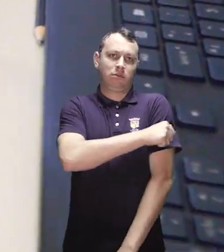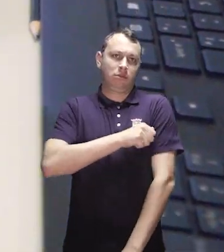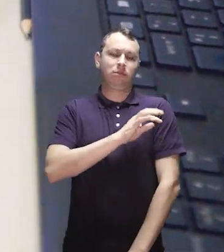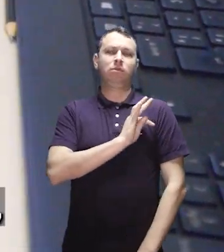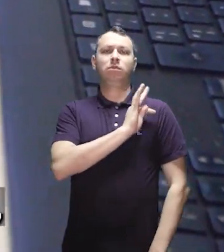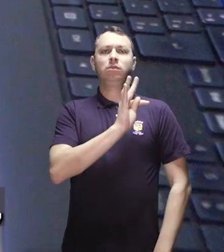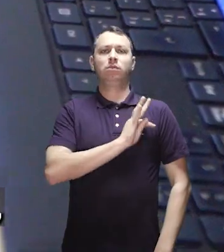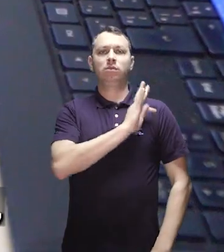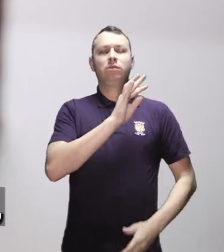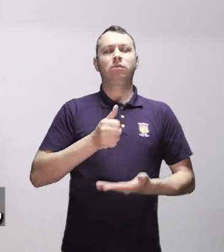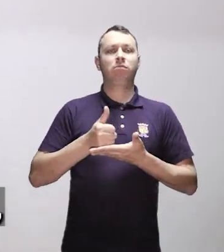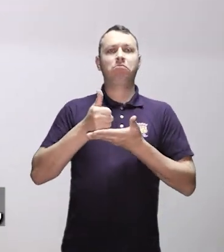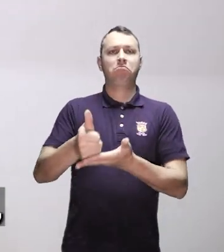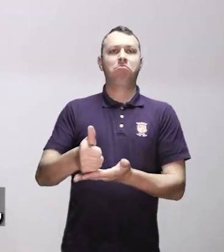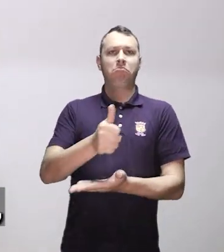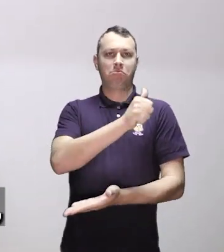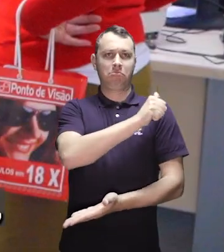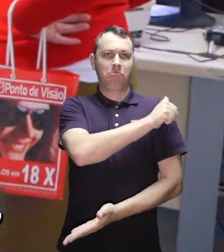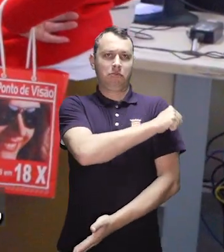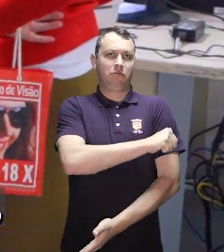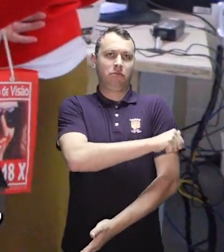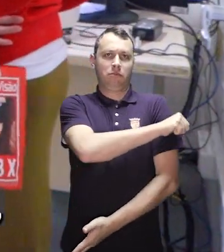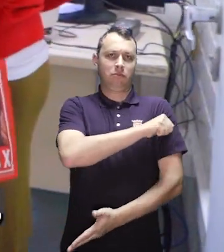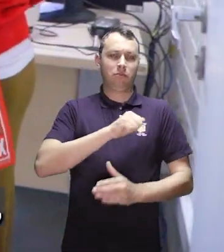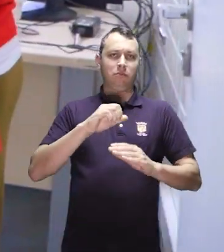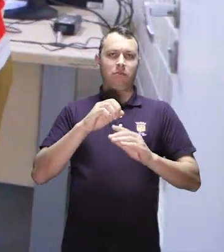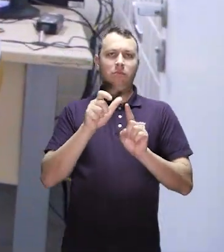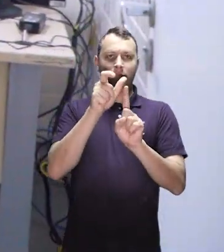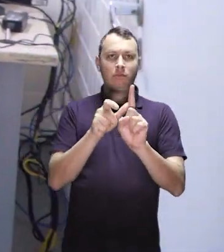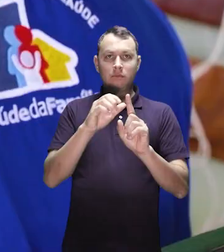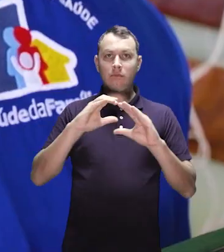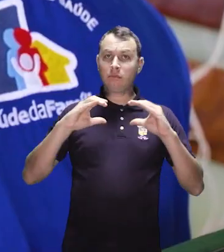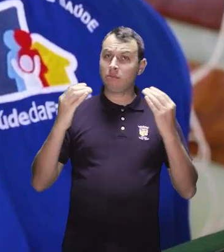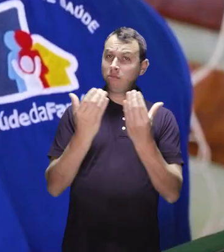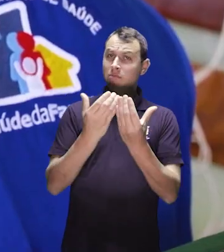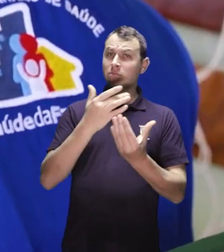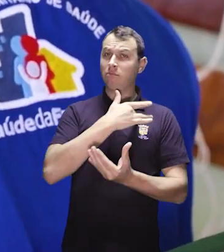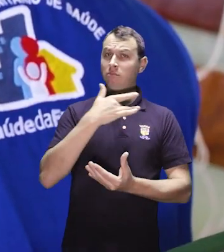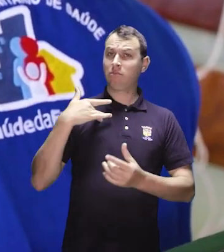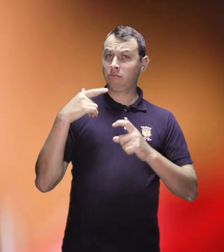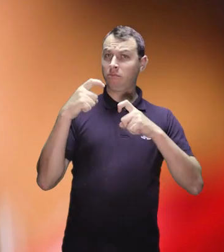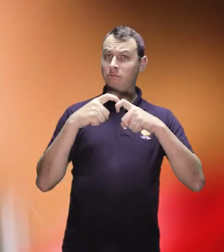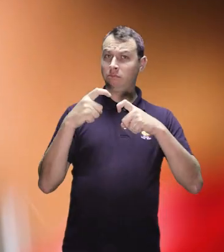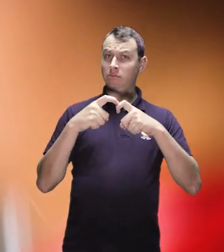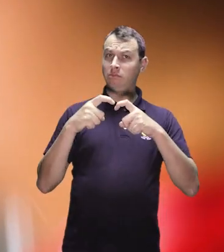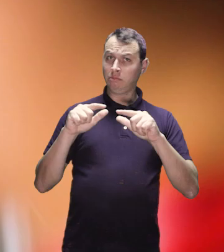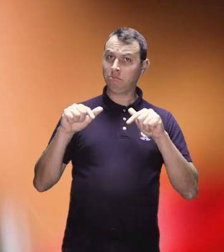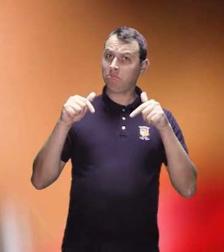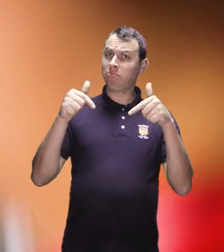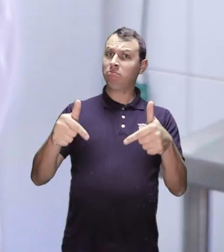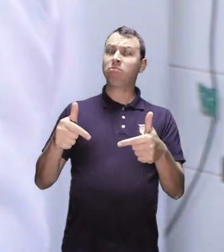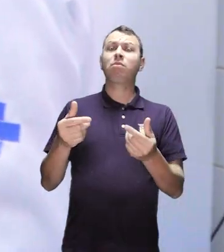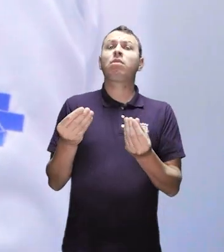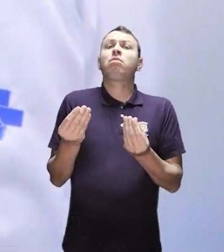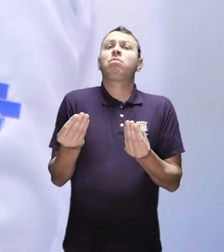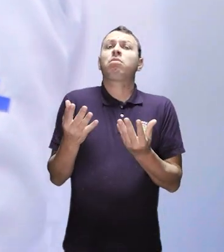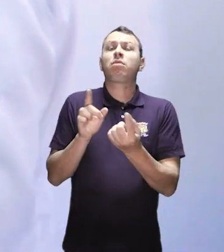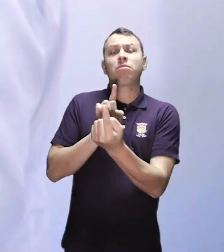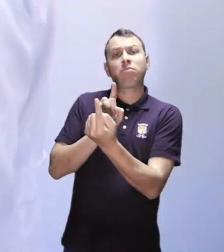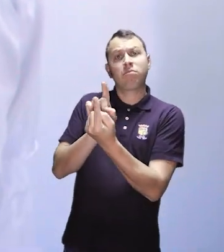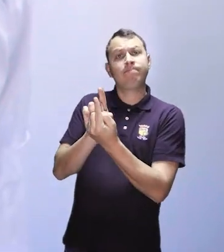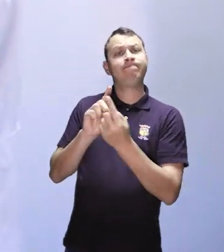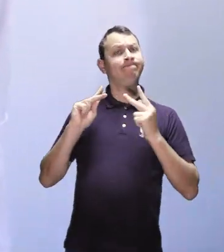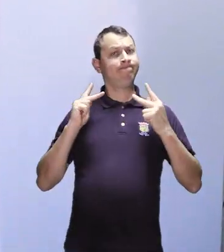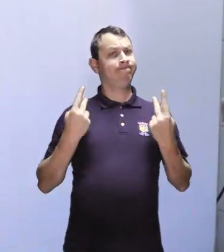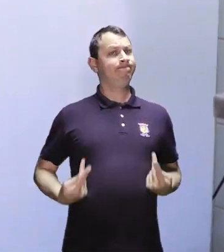enfermeiros, técnicos e auxiliares de enfermagem, agentes comunitários de saúde e médicos atuam para